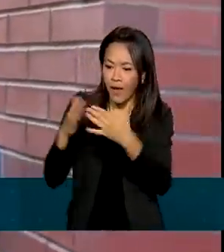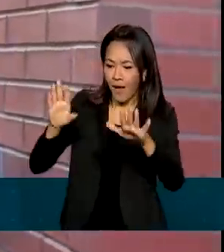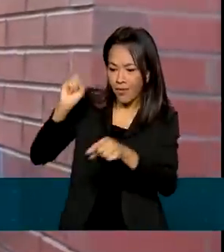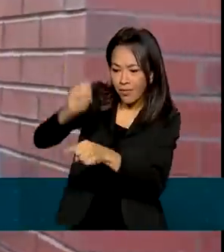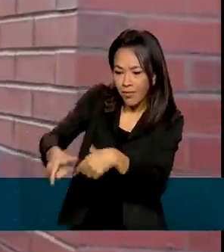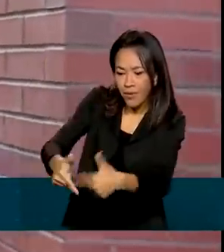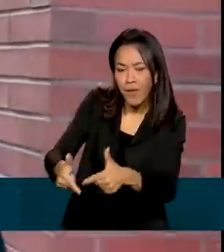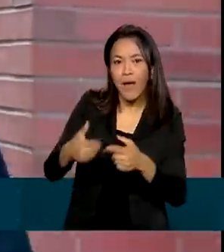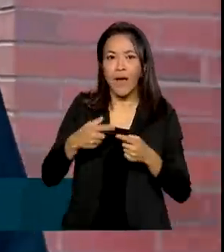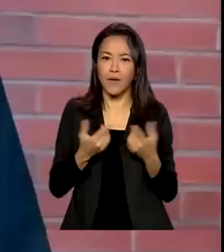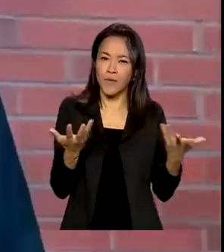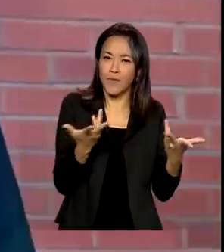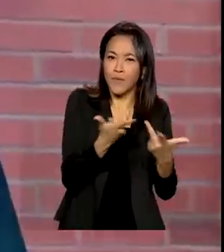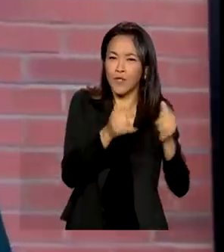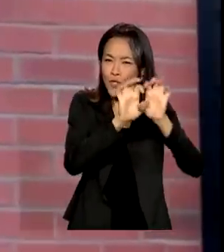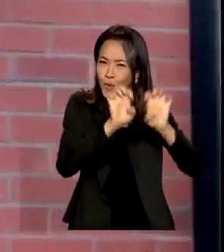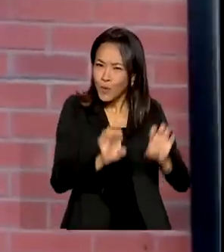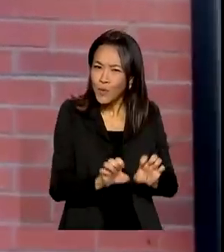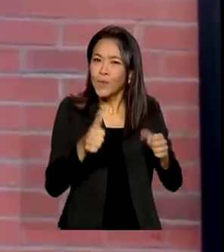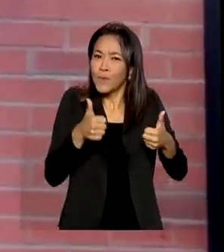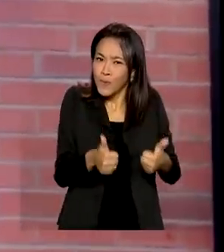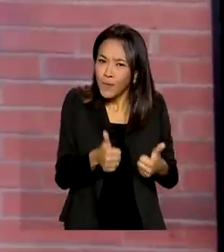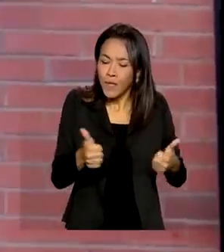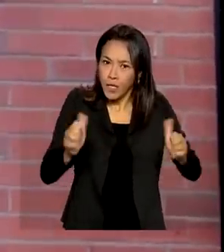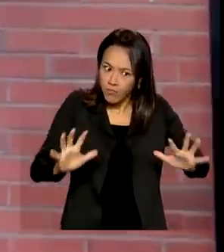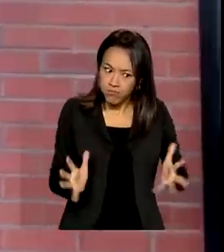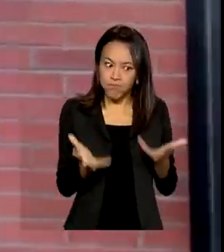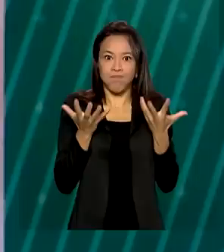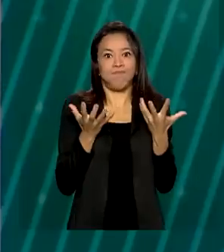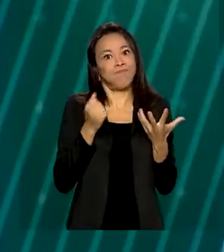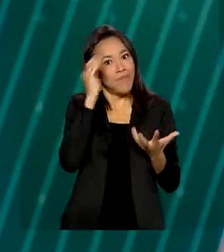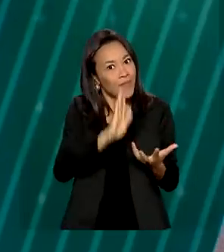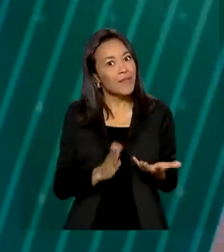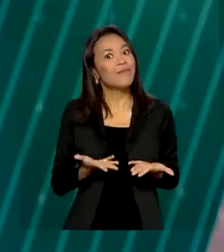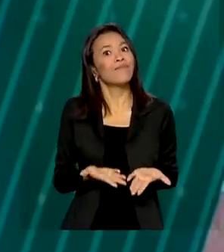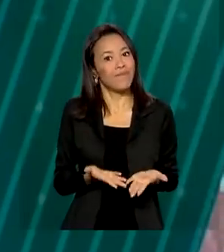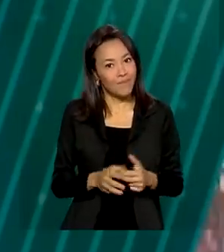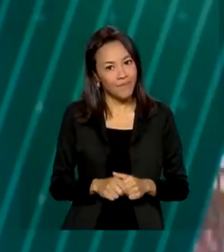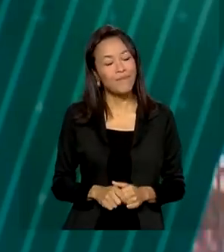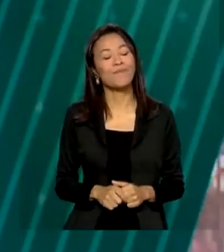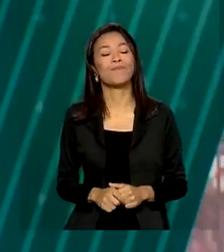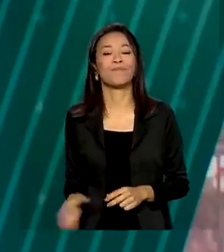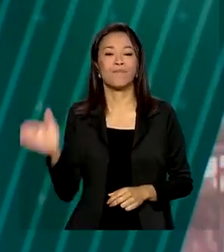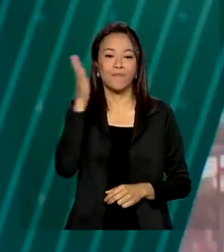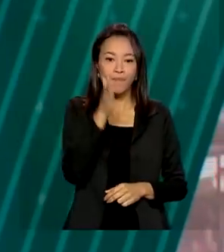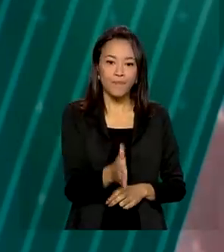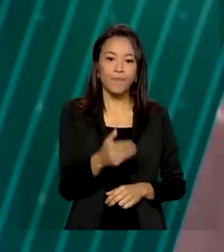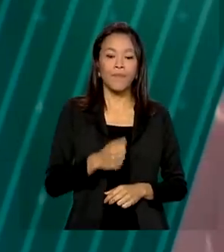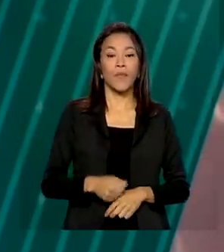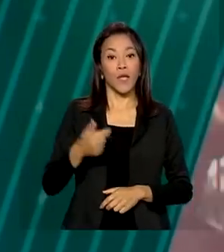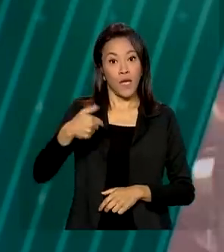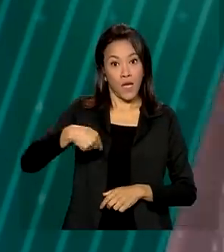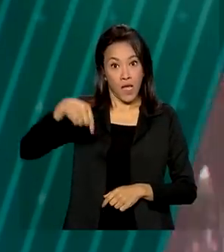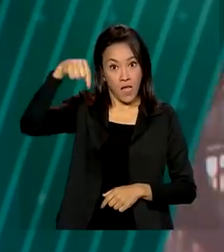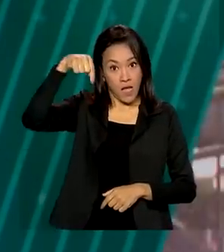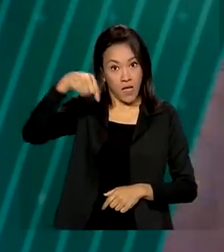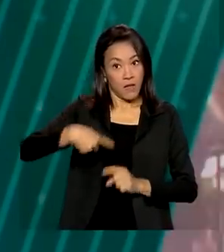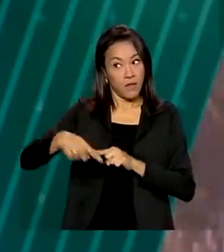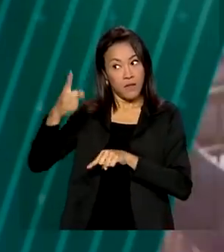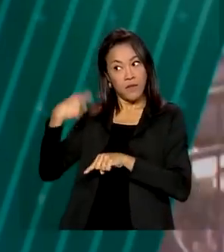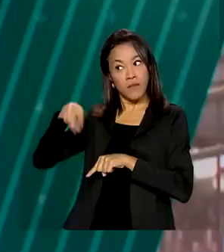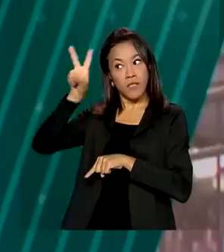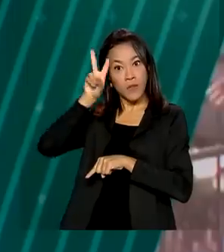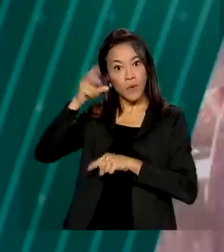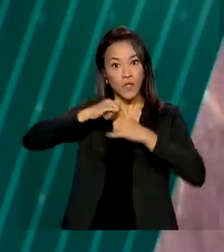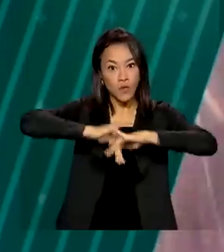eficiência, e a infraestrutura de qualidade traz então riqueza para o nosso país. E uma plataforma lançada nesta segunda-feira vai